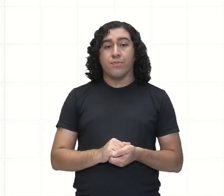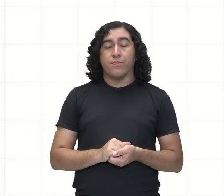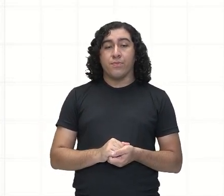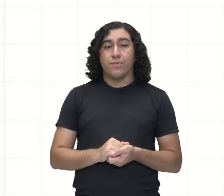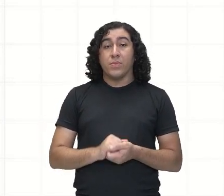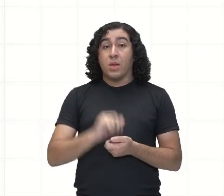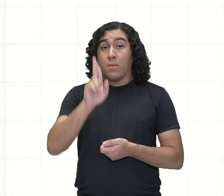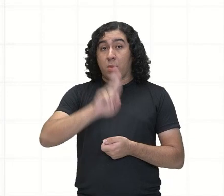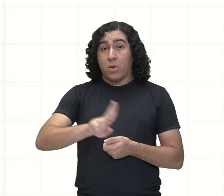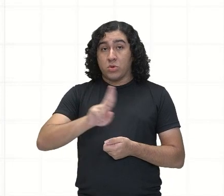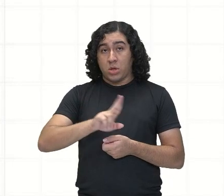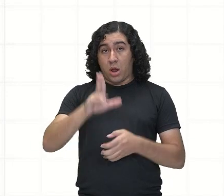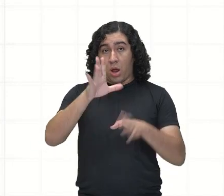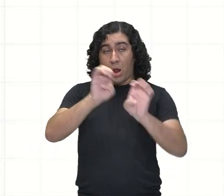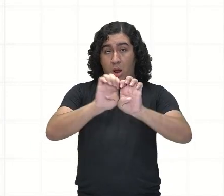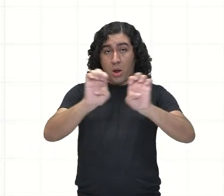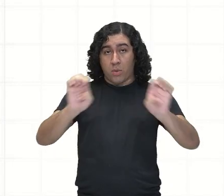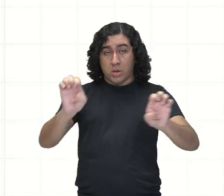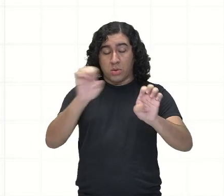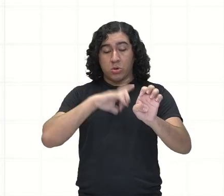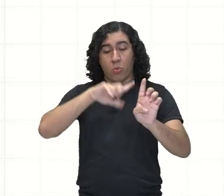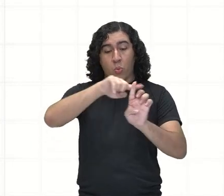circunferência, tá?